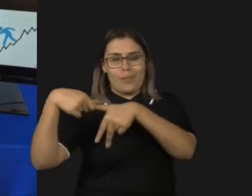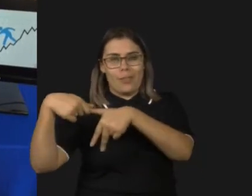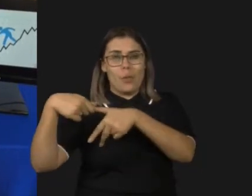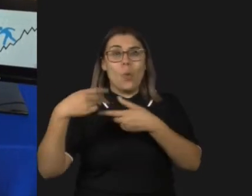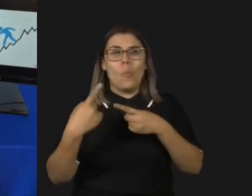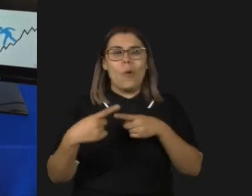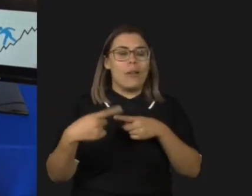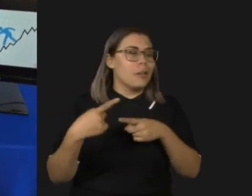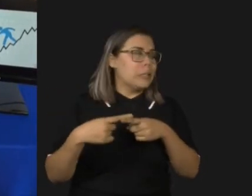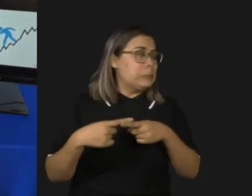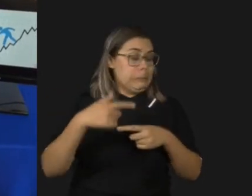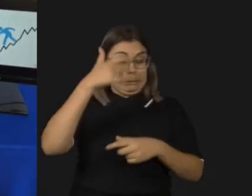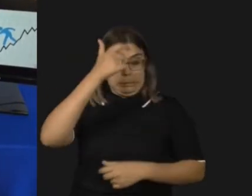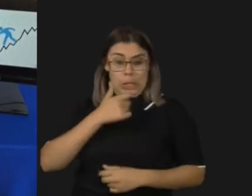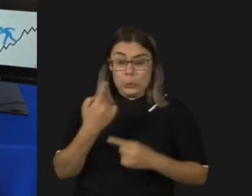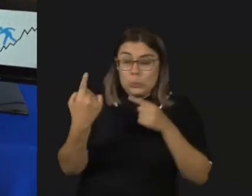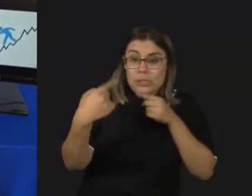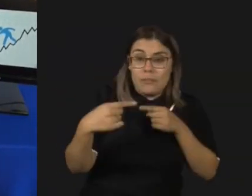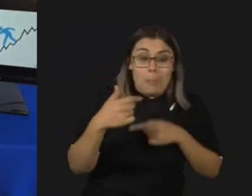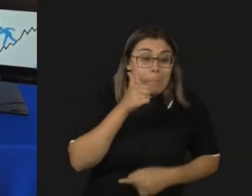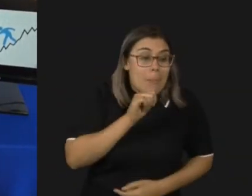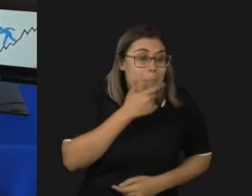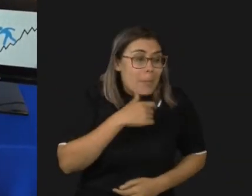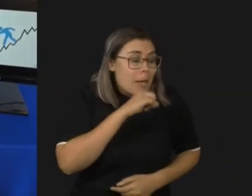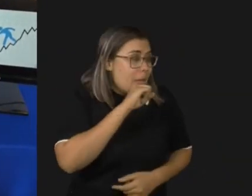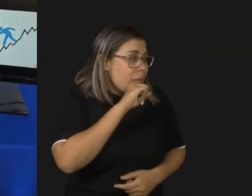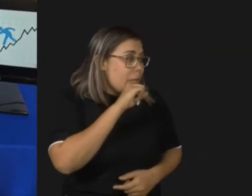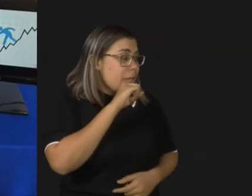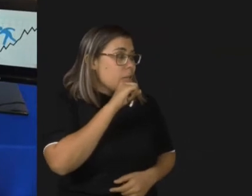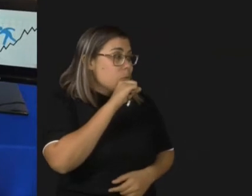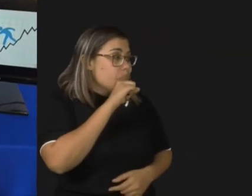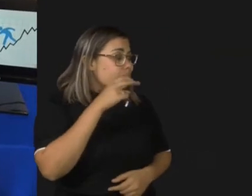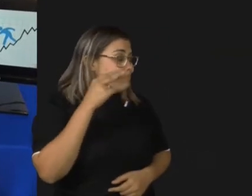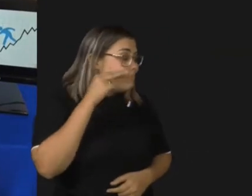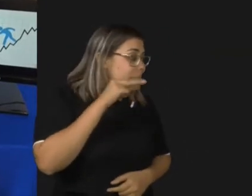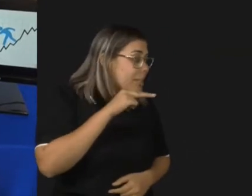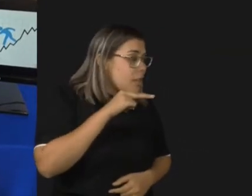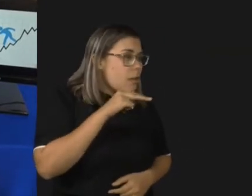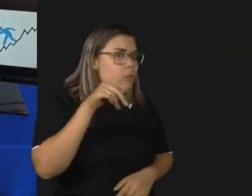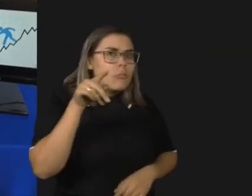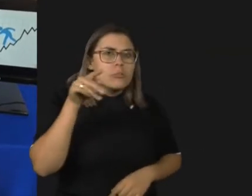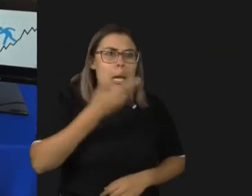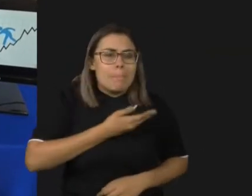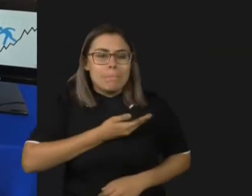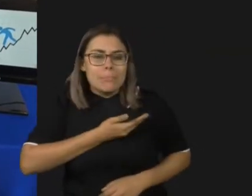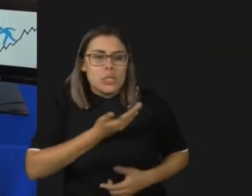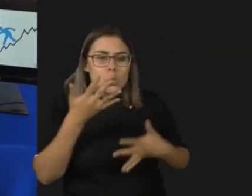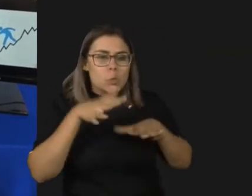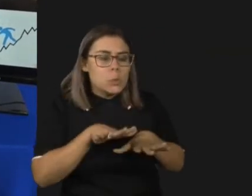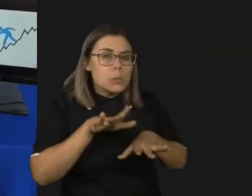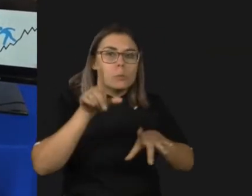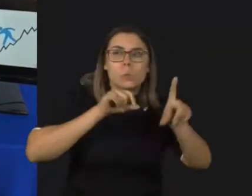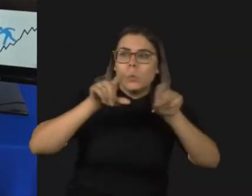encarar os desafios e meu pai e minha mãe escolhiam a dedo dos amigos que tinham um olhar inclusivo para me dar a mão e ajudar a